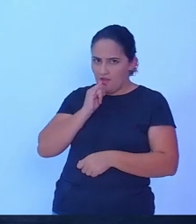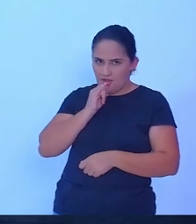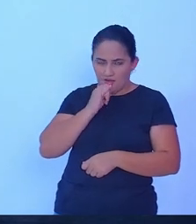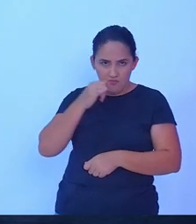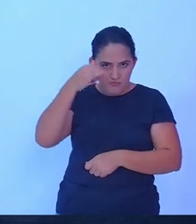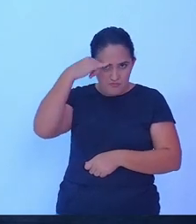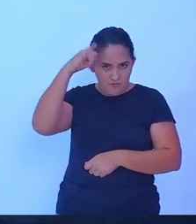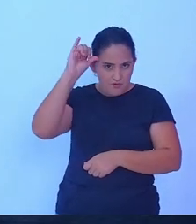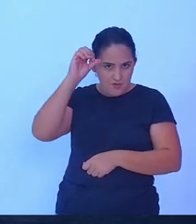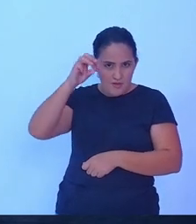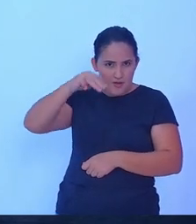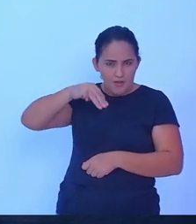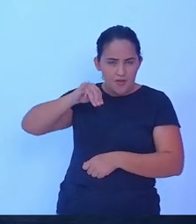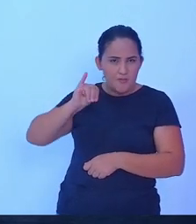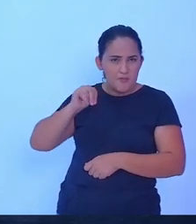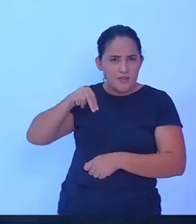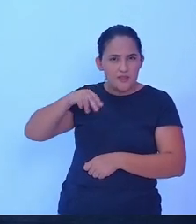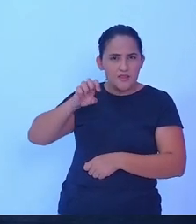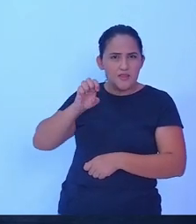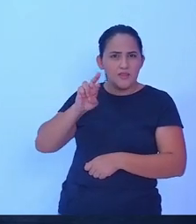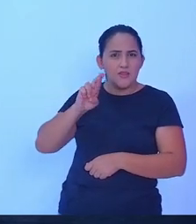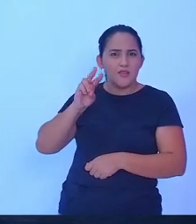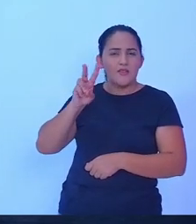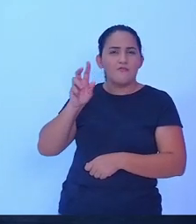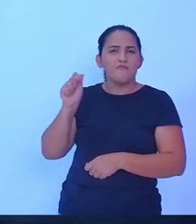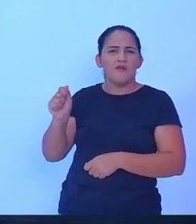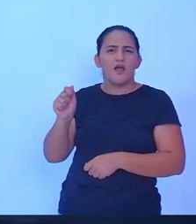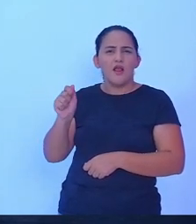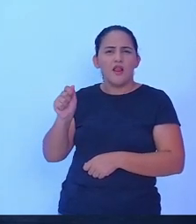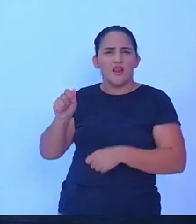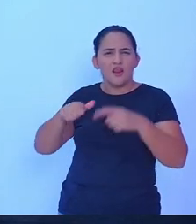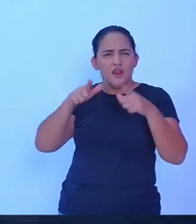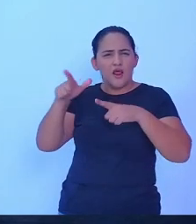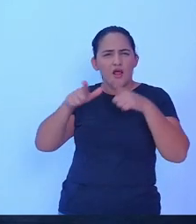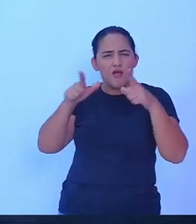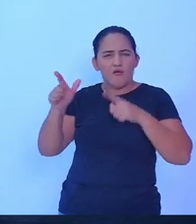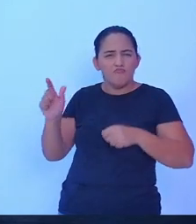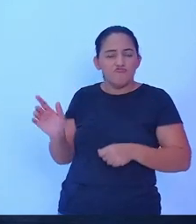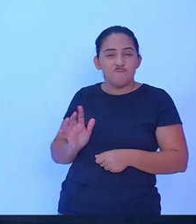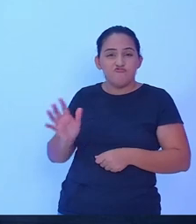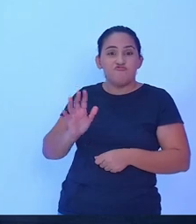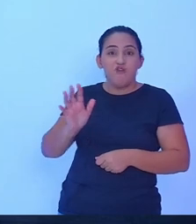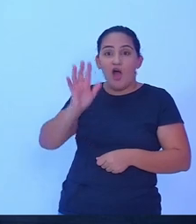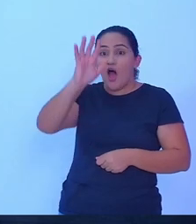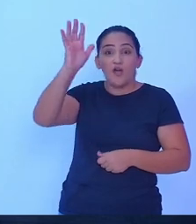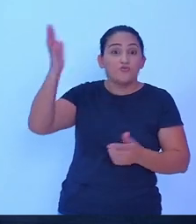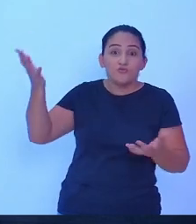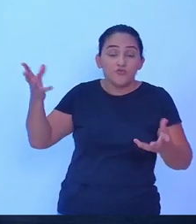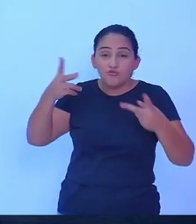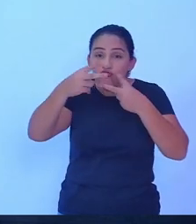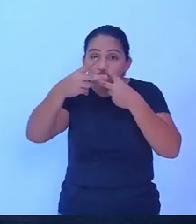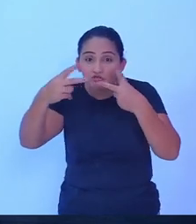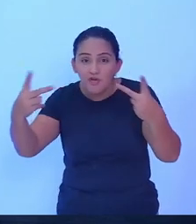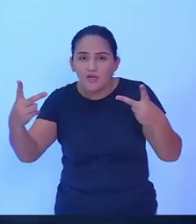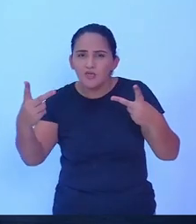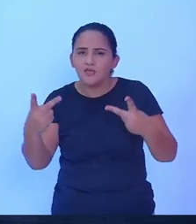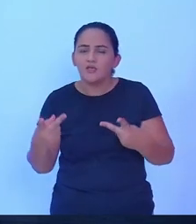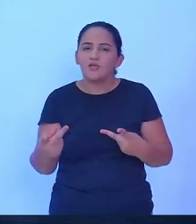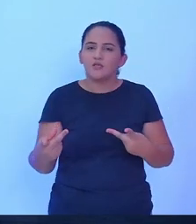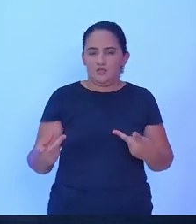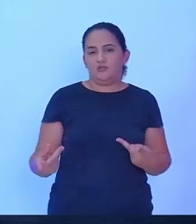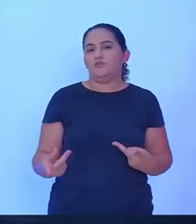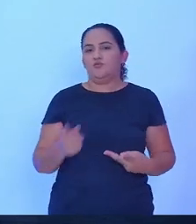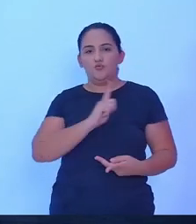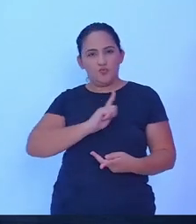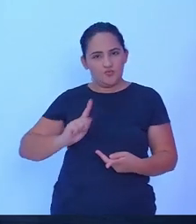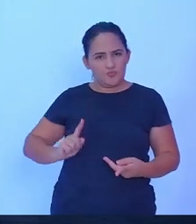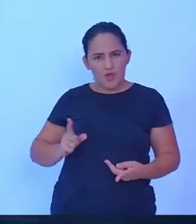Minerva que emprega tanta gente, tantas pessoas e que foi aqui, teve um incentivo, teve a ajuda do Poder Público na